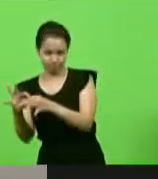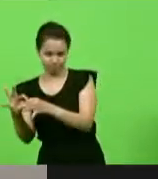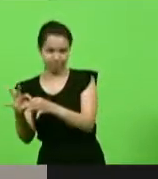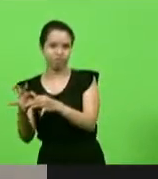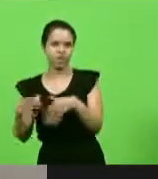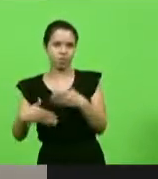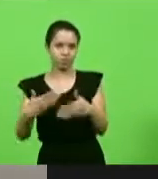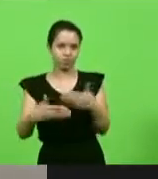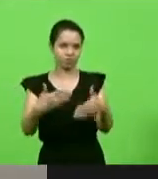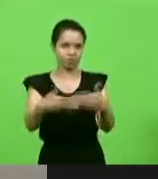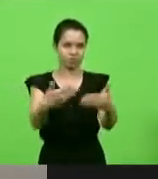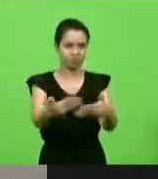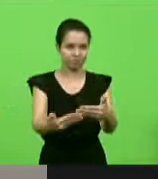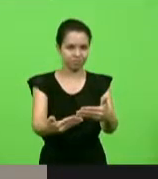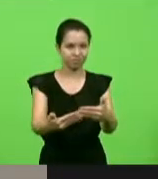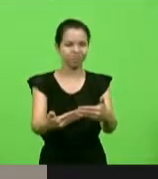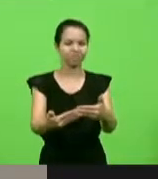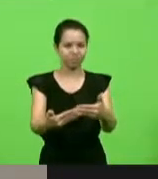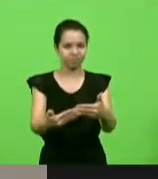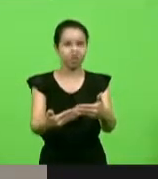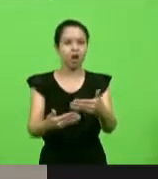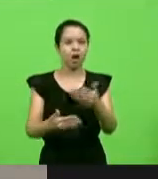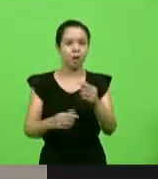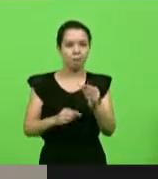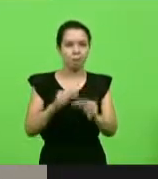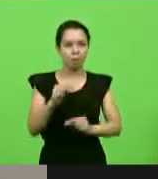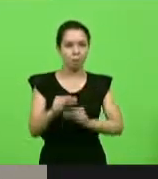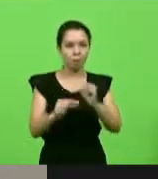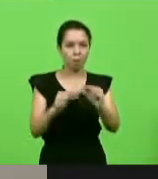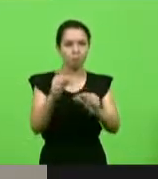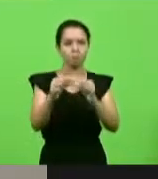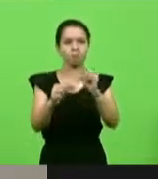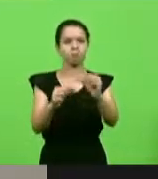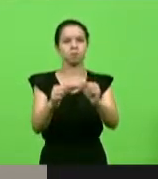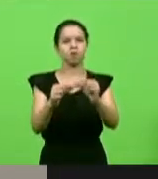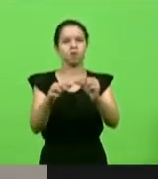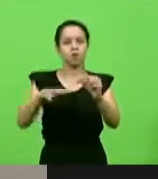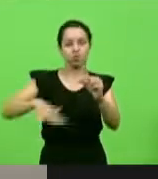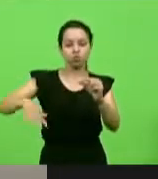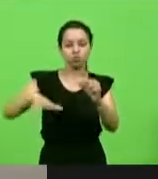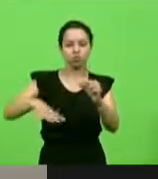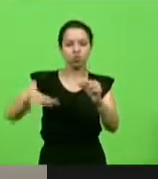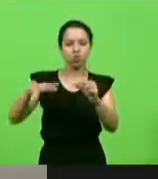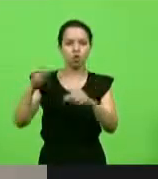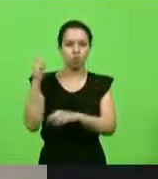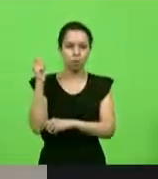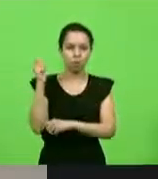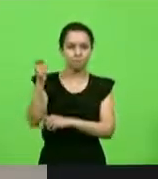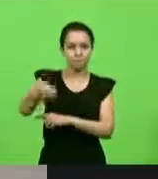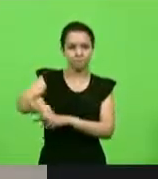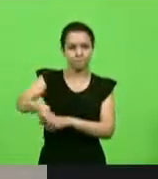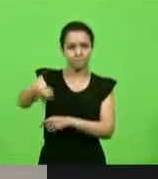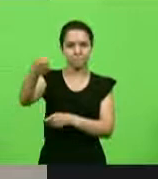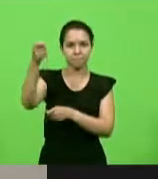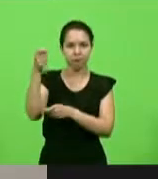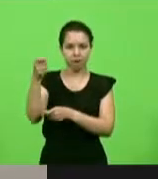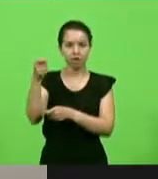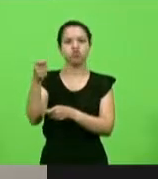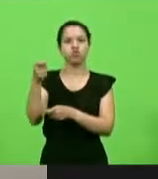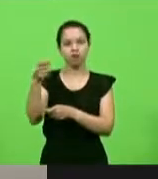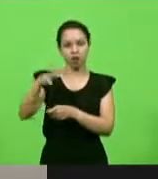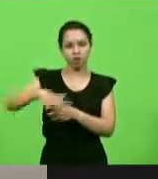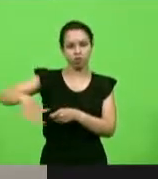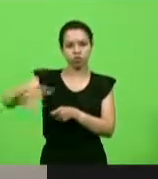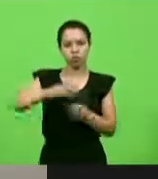Gradativamente, o setor de pesca industrial e artesanal